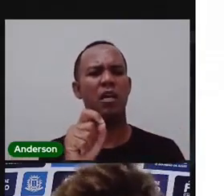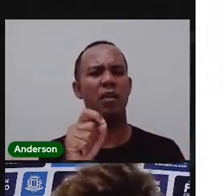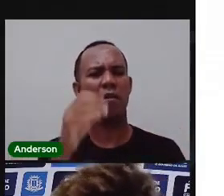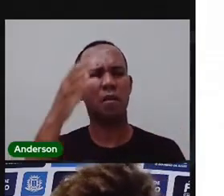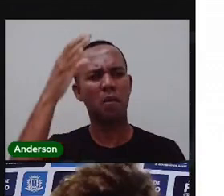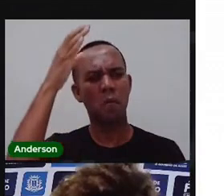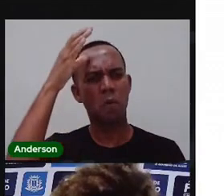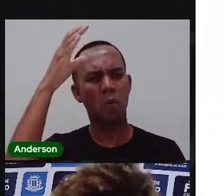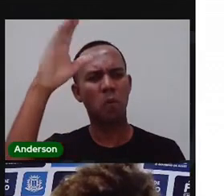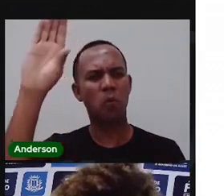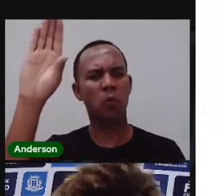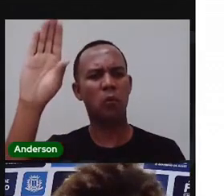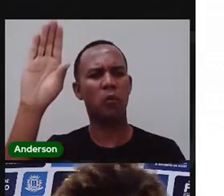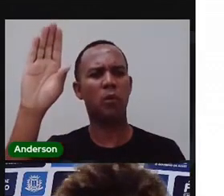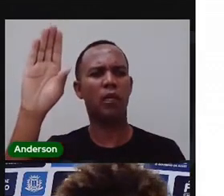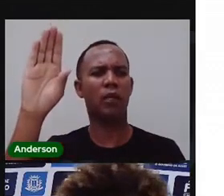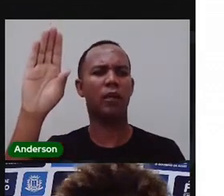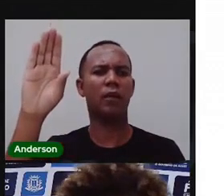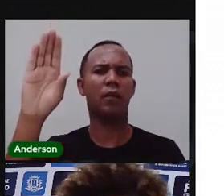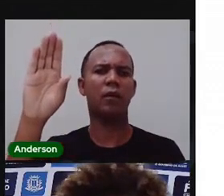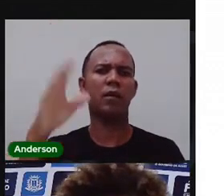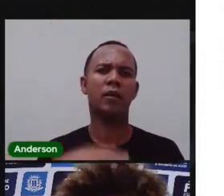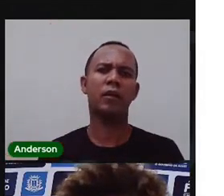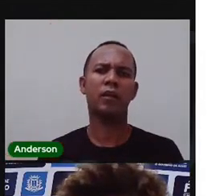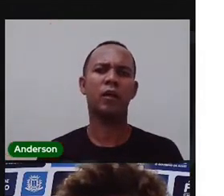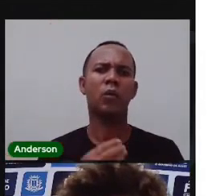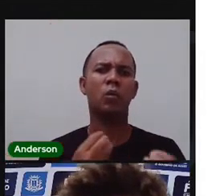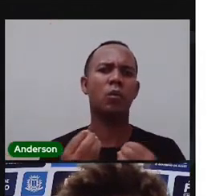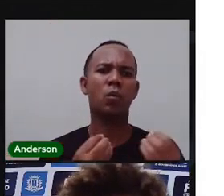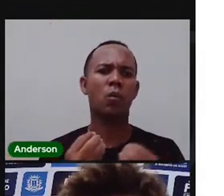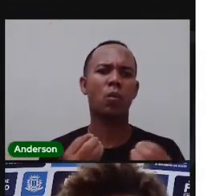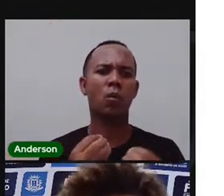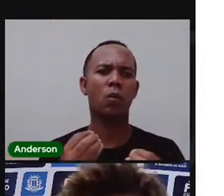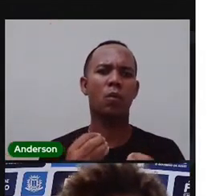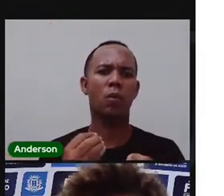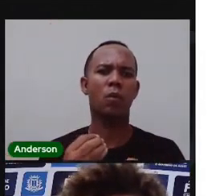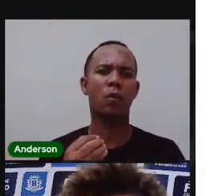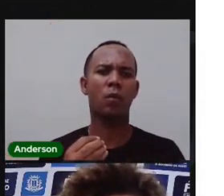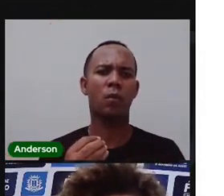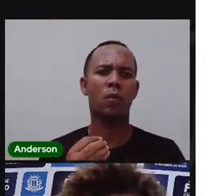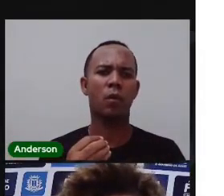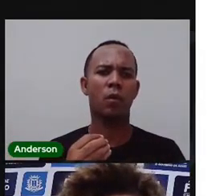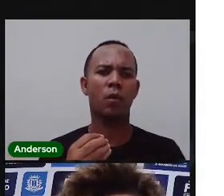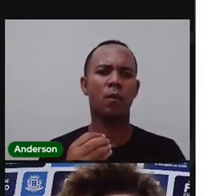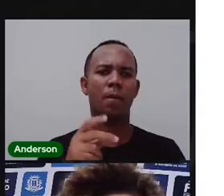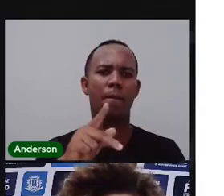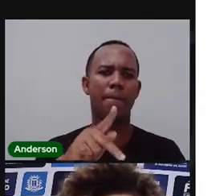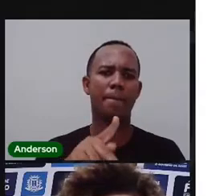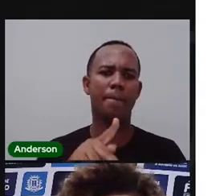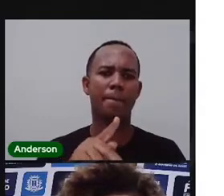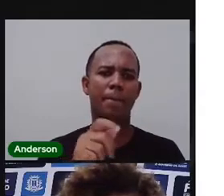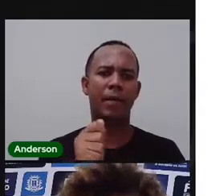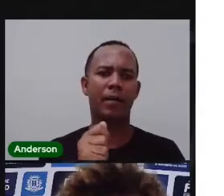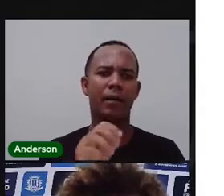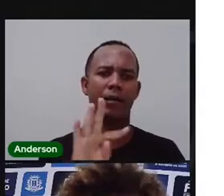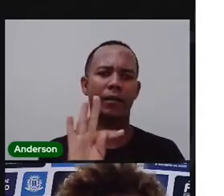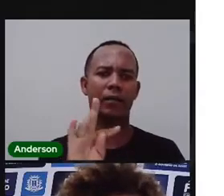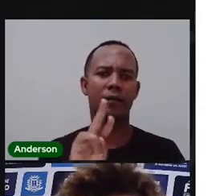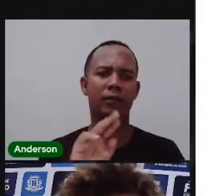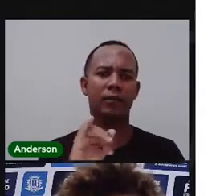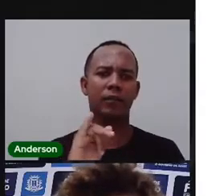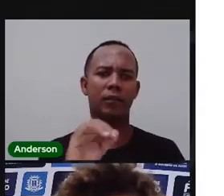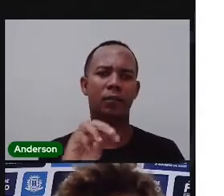A Pró já deu várias dicas aqui, é bem fácil de responder essa. Qual a instituição em nosso país